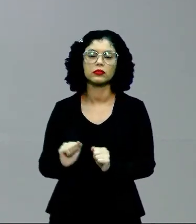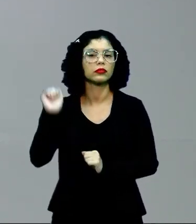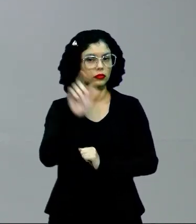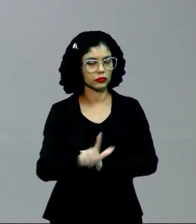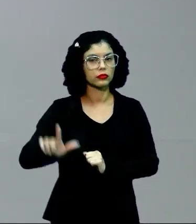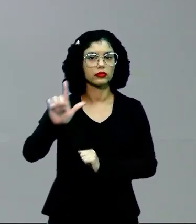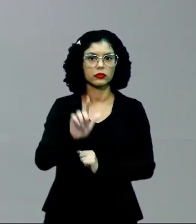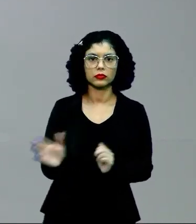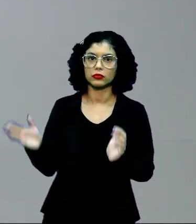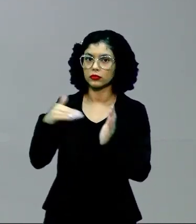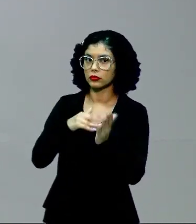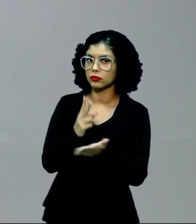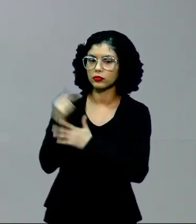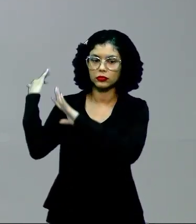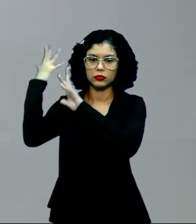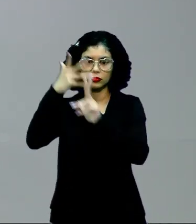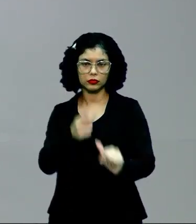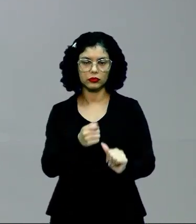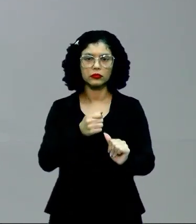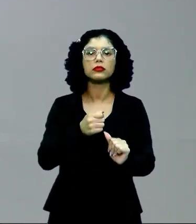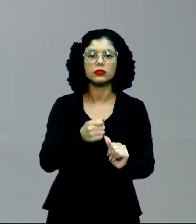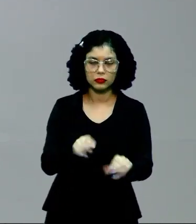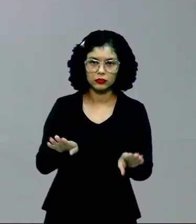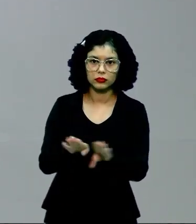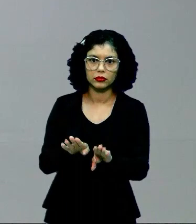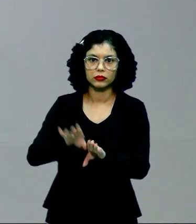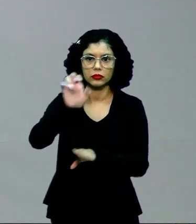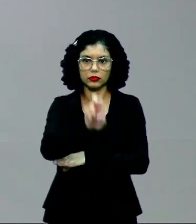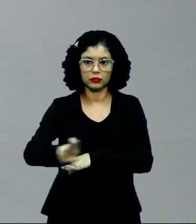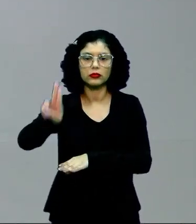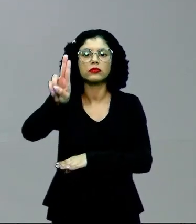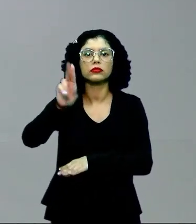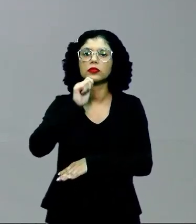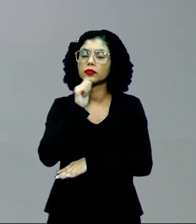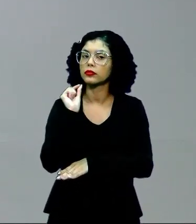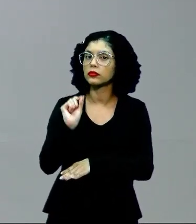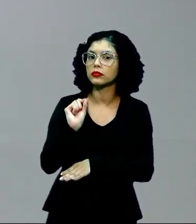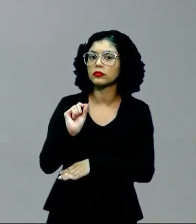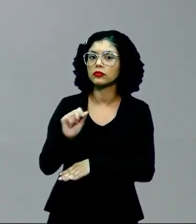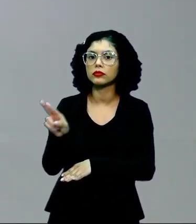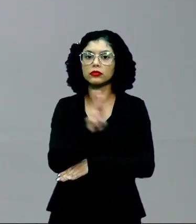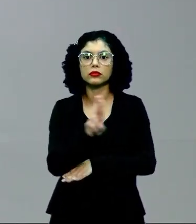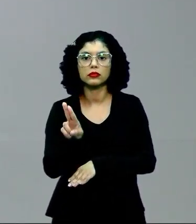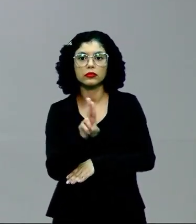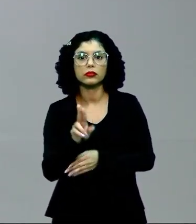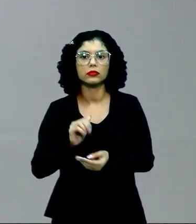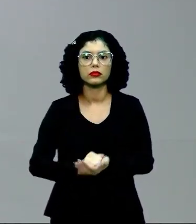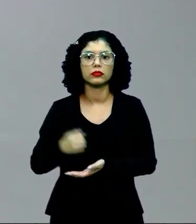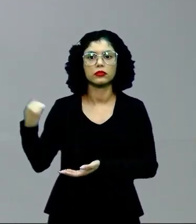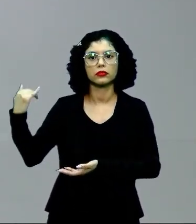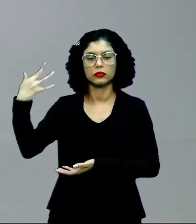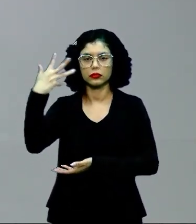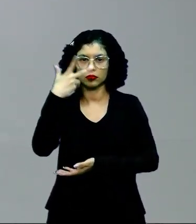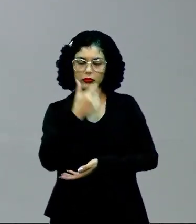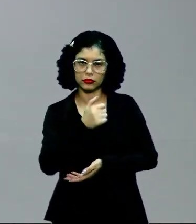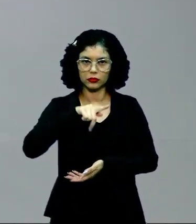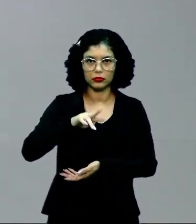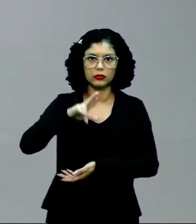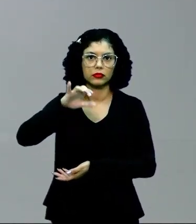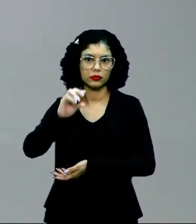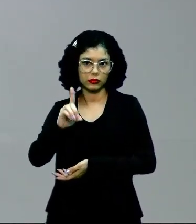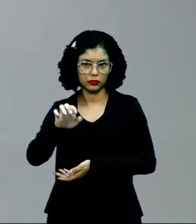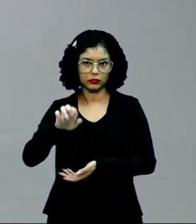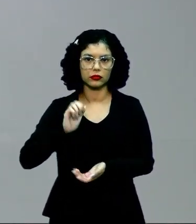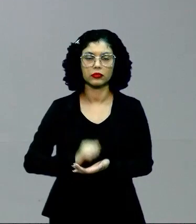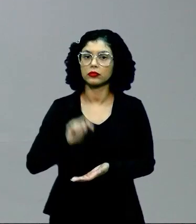literatura, ou quem sabe revisar. Na Europa está acontecendo a chamada Bela Época. O seria